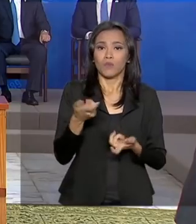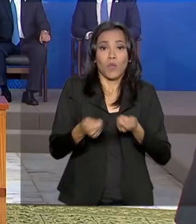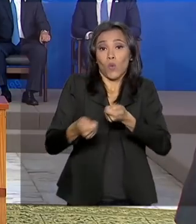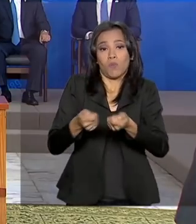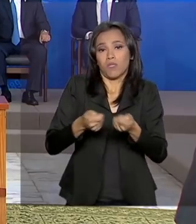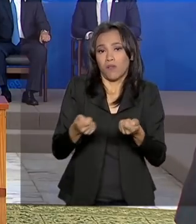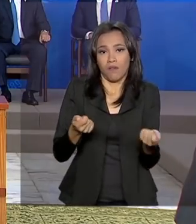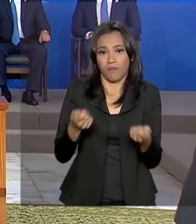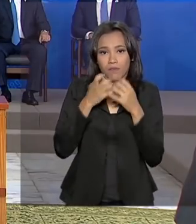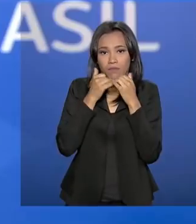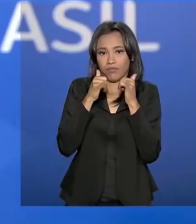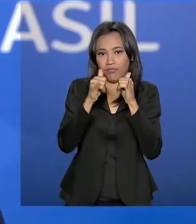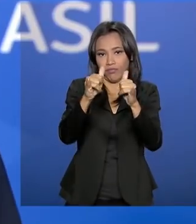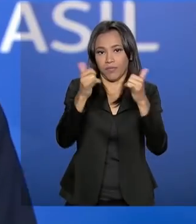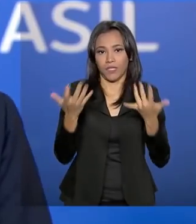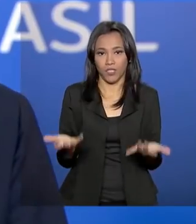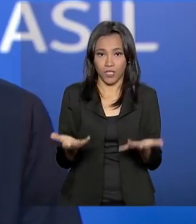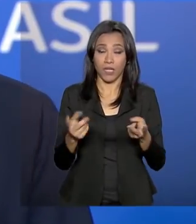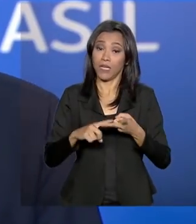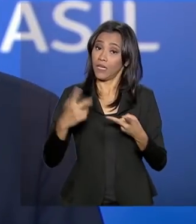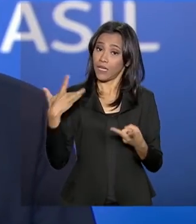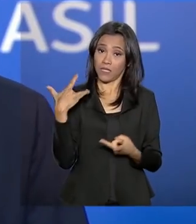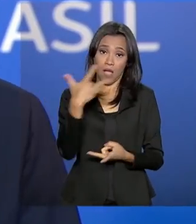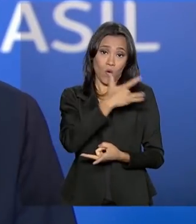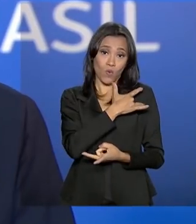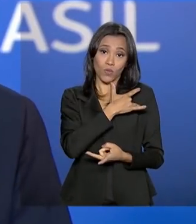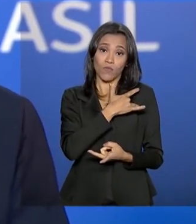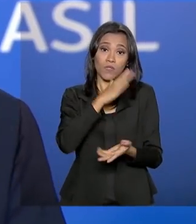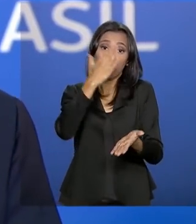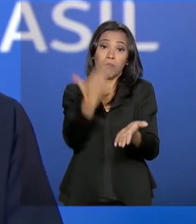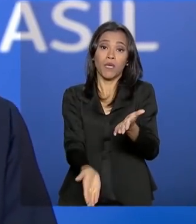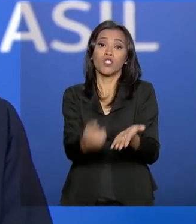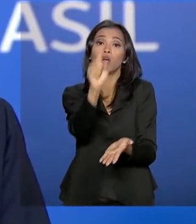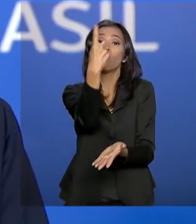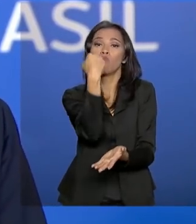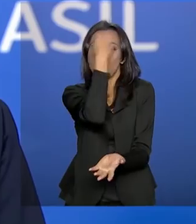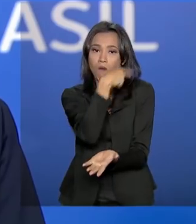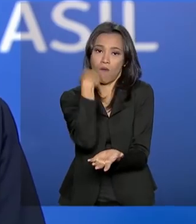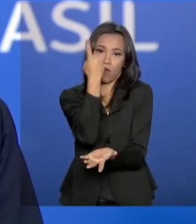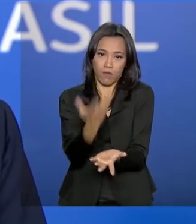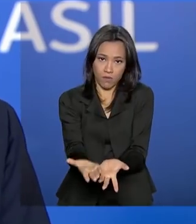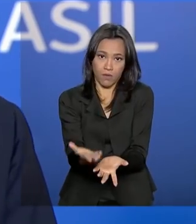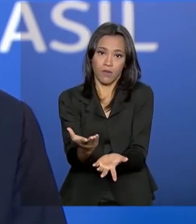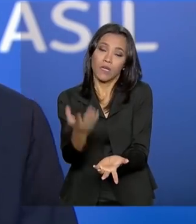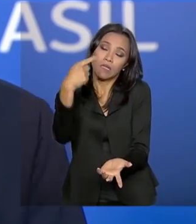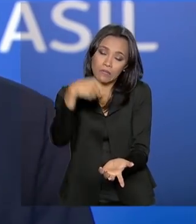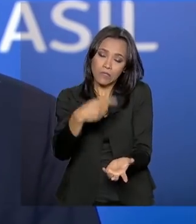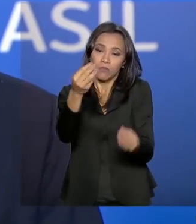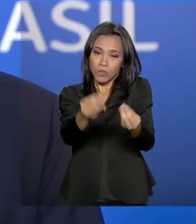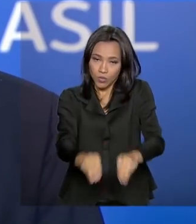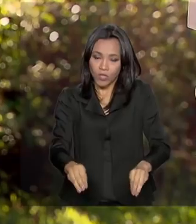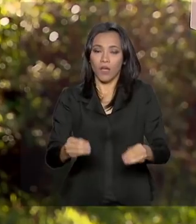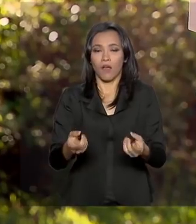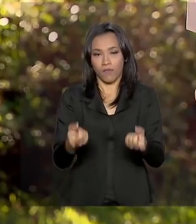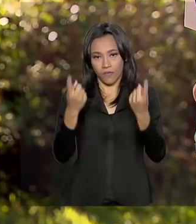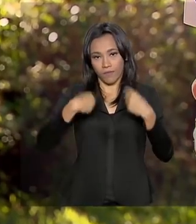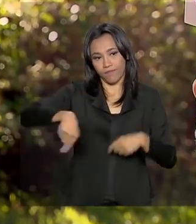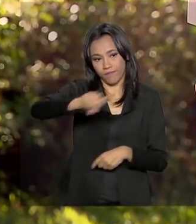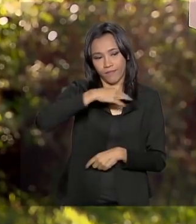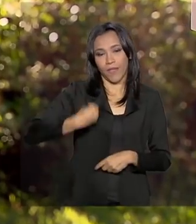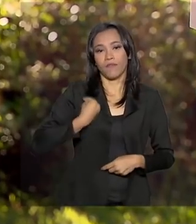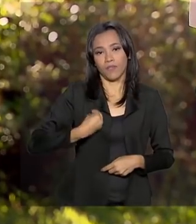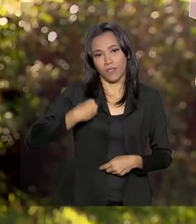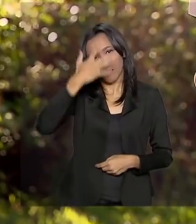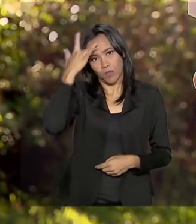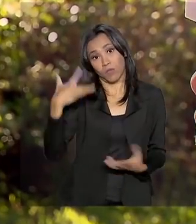energia. E na área de saúde, mesmo sendo uma hora apenas, mexia com o relógio biológico das pessoas. Antônio